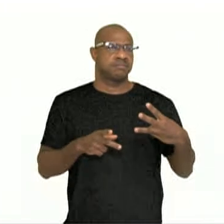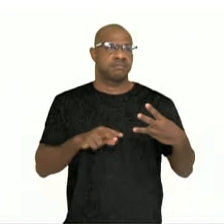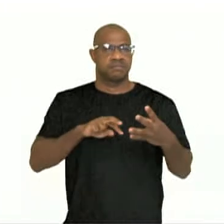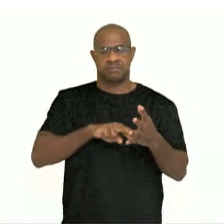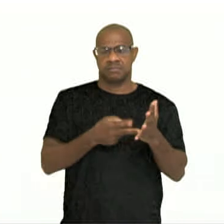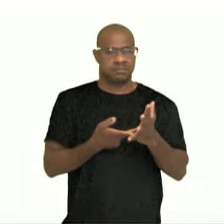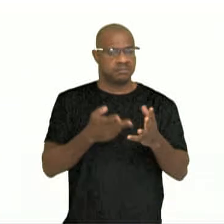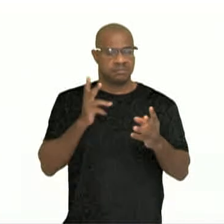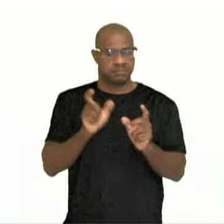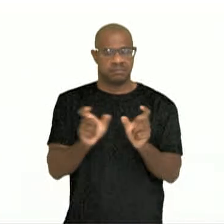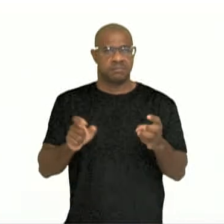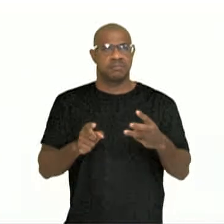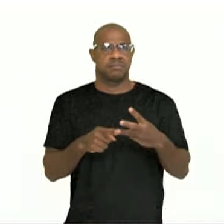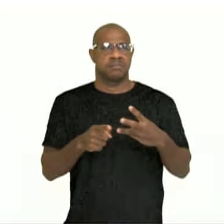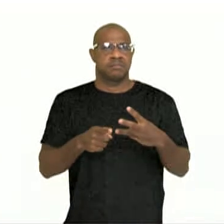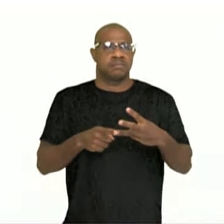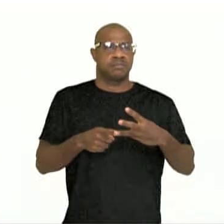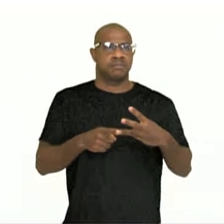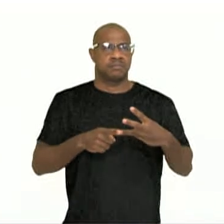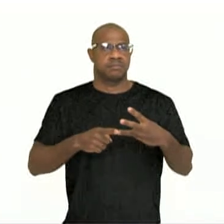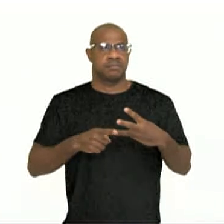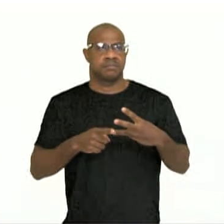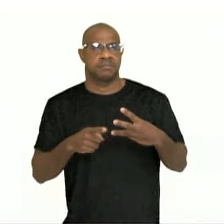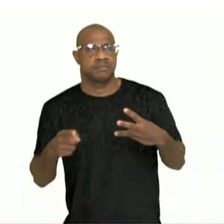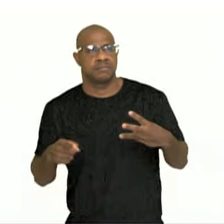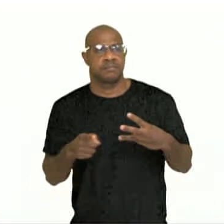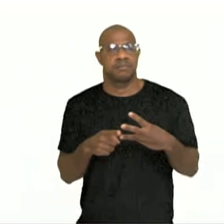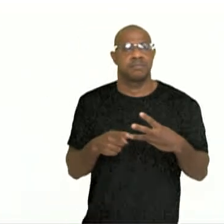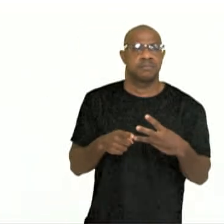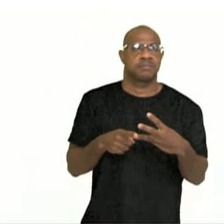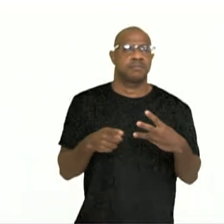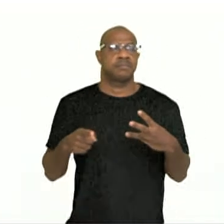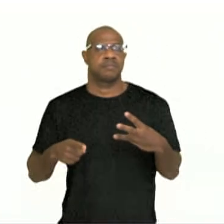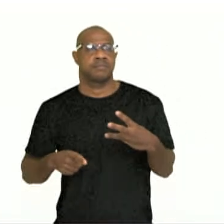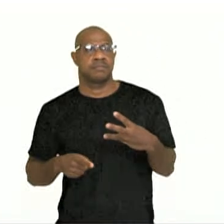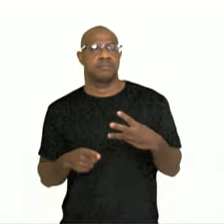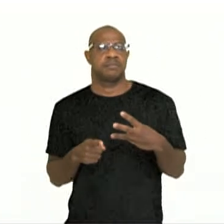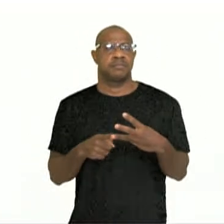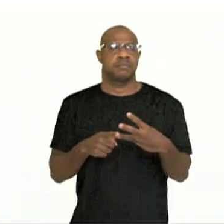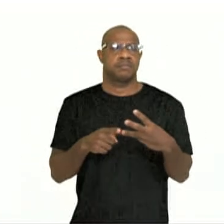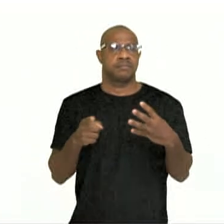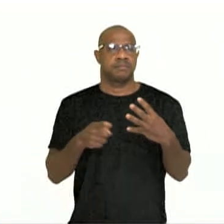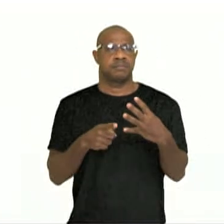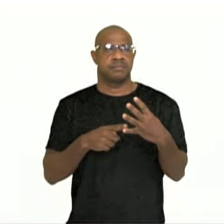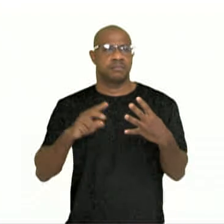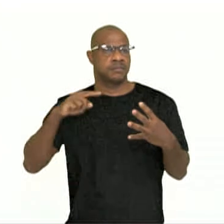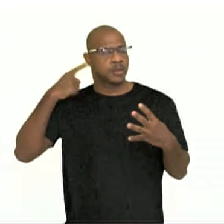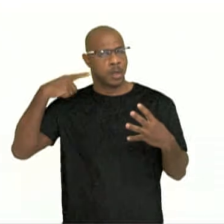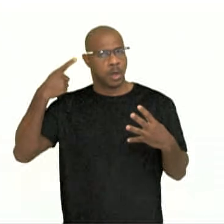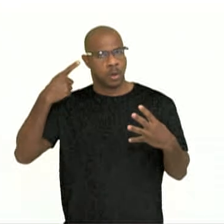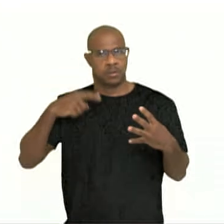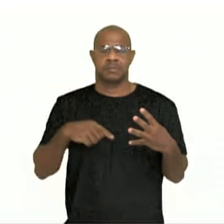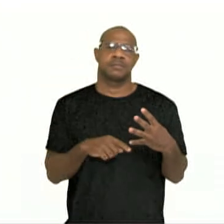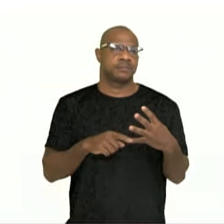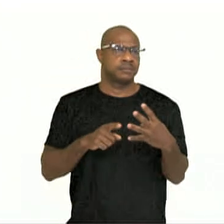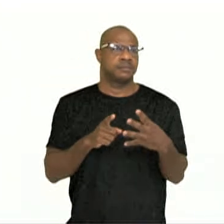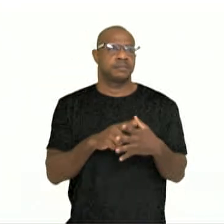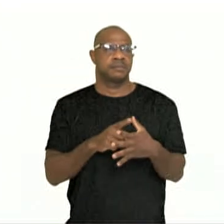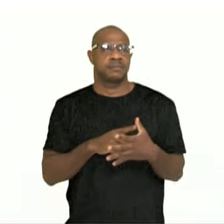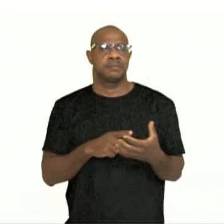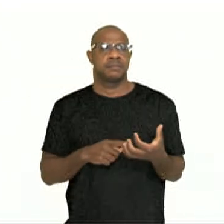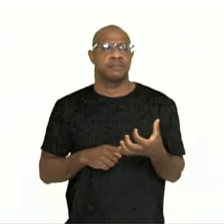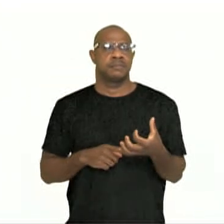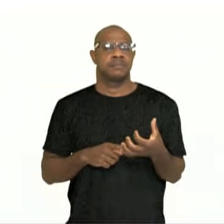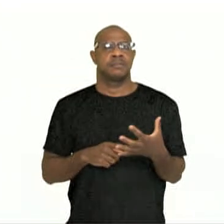enfadado. Estar como uma cabra significa estar louco. Estar como o pez em el agua, sentir-se